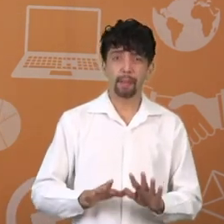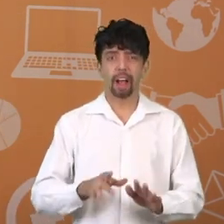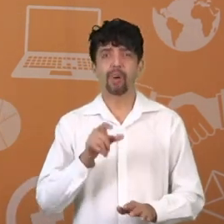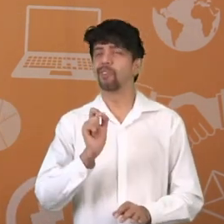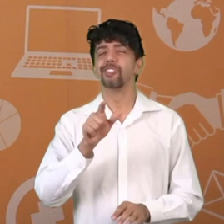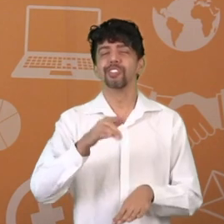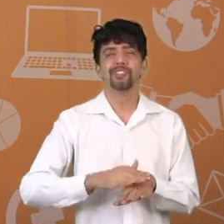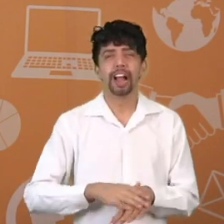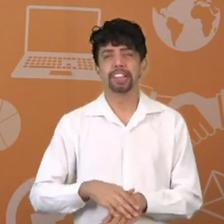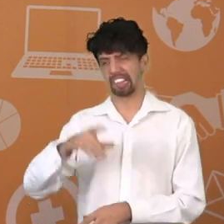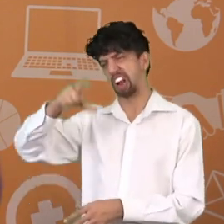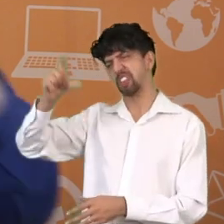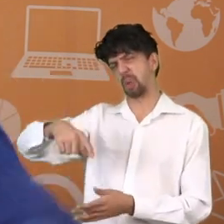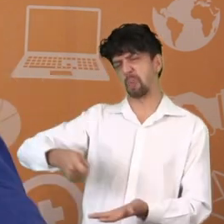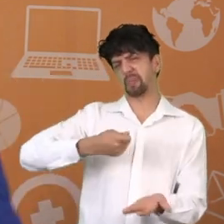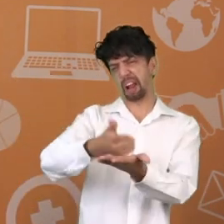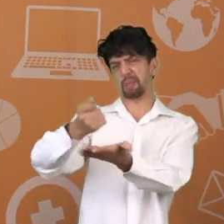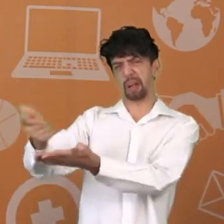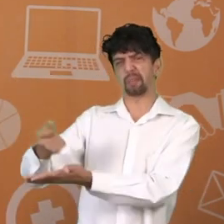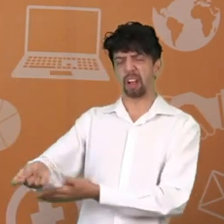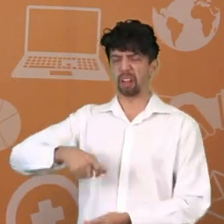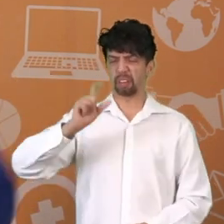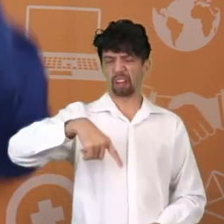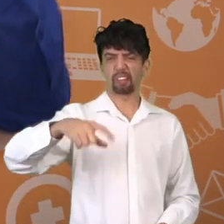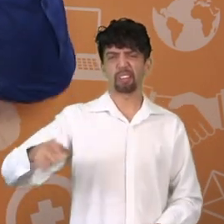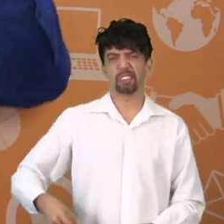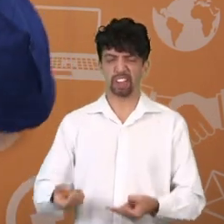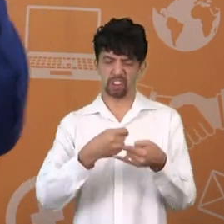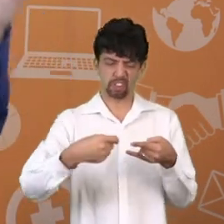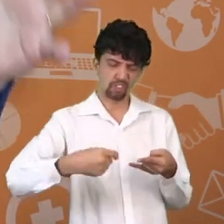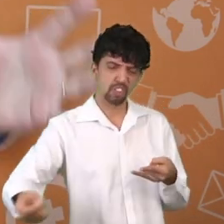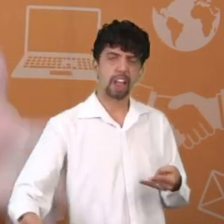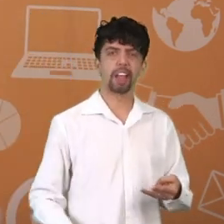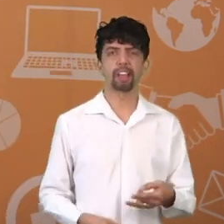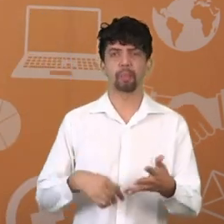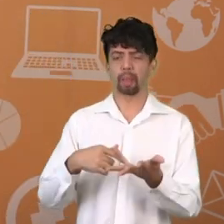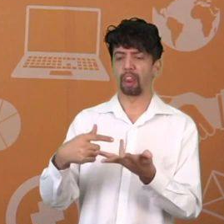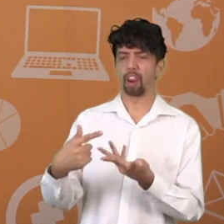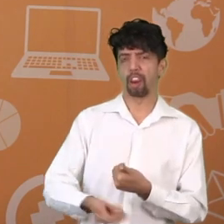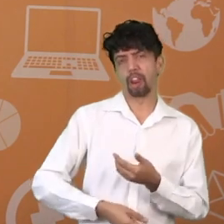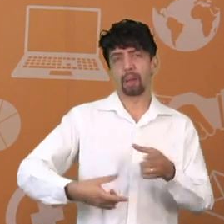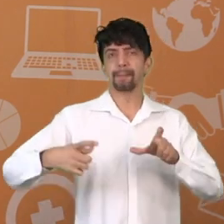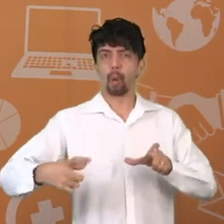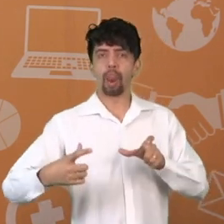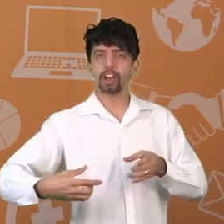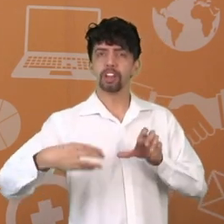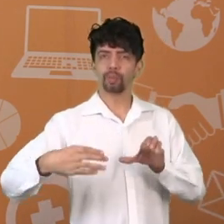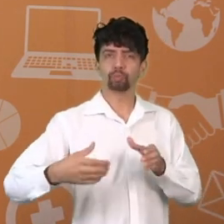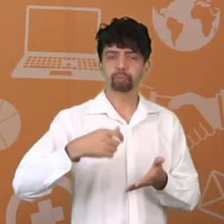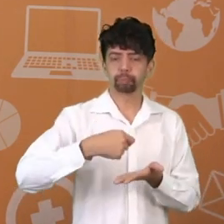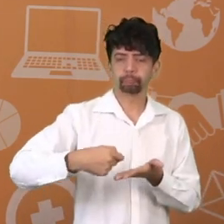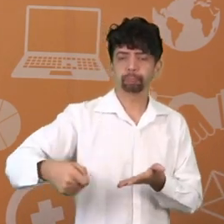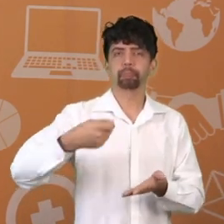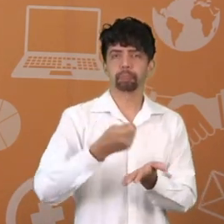continuo gastando no cartão de crédito, cheque especial, no crediário, sem critério algum. Eu garanto